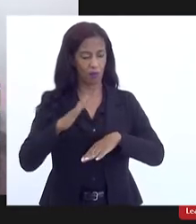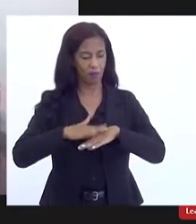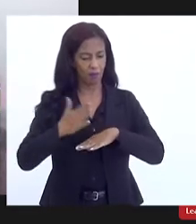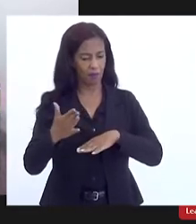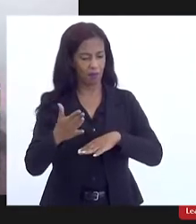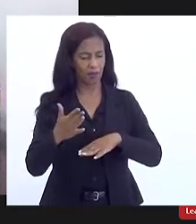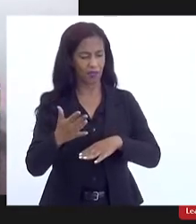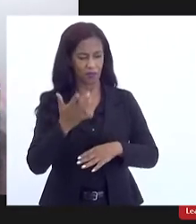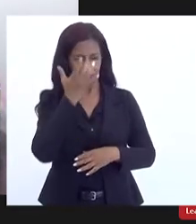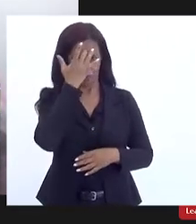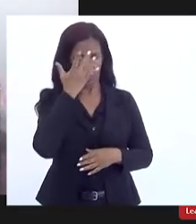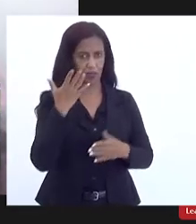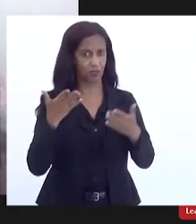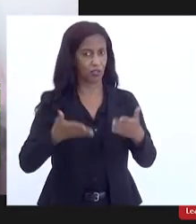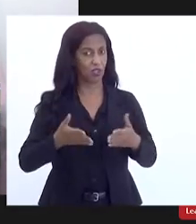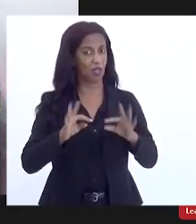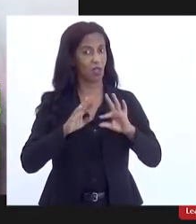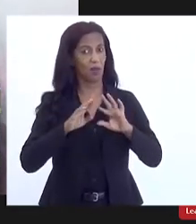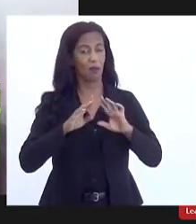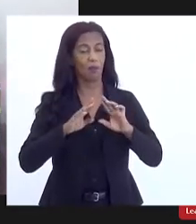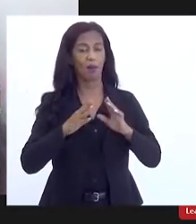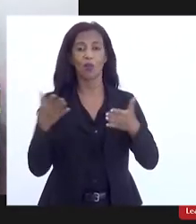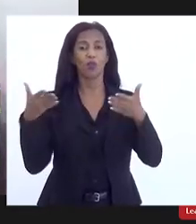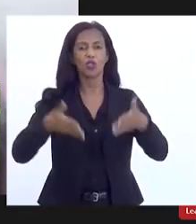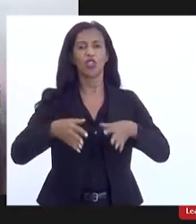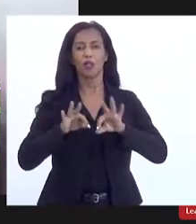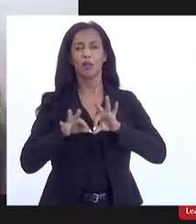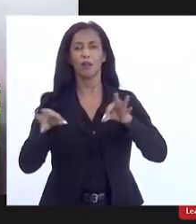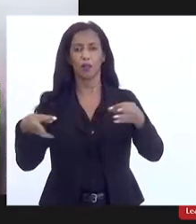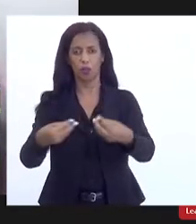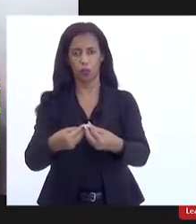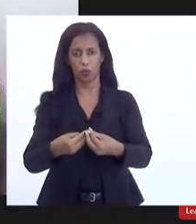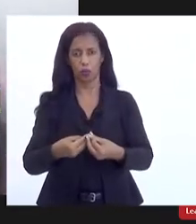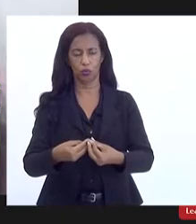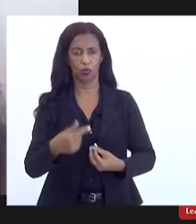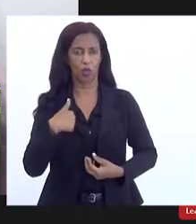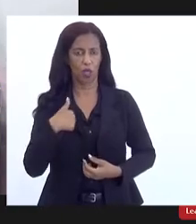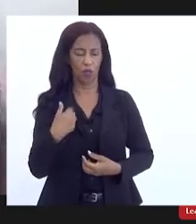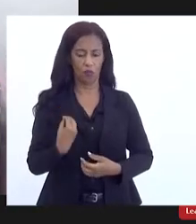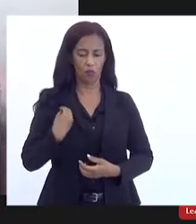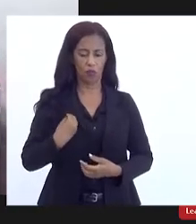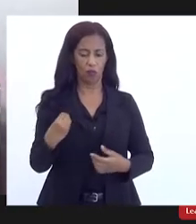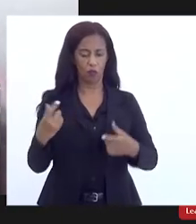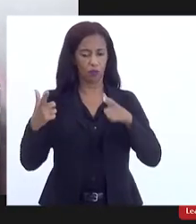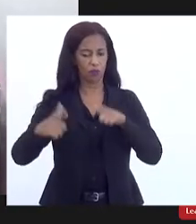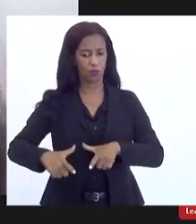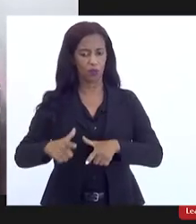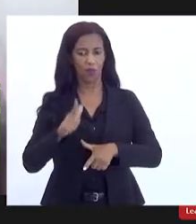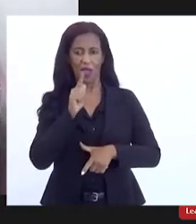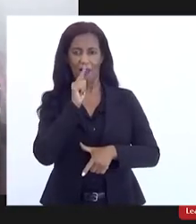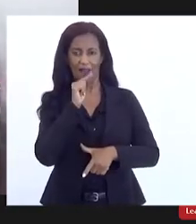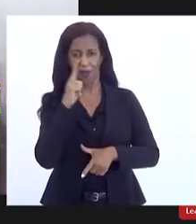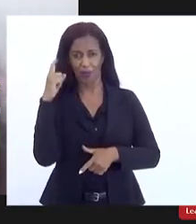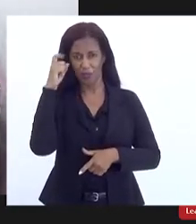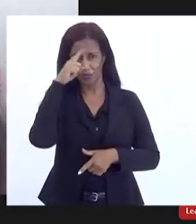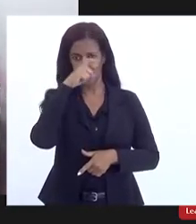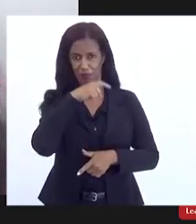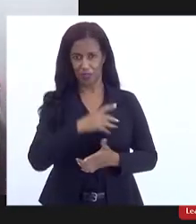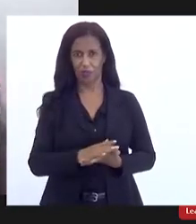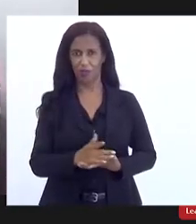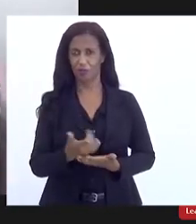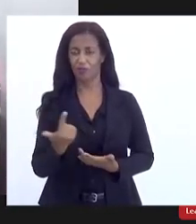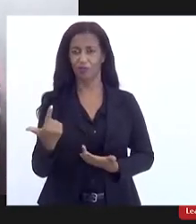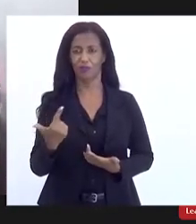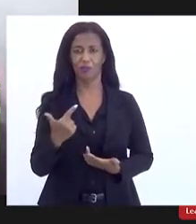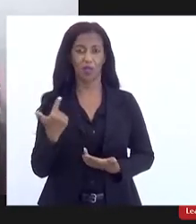que seja não chega a todos eu mesmo moro num lugar que a água é um pouquinho complicada de chegar agora está chegando mas